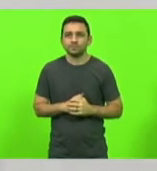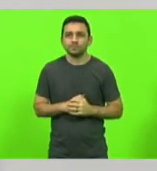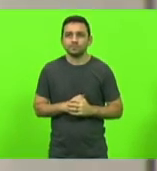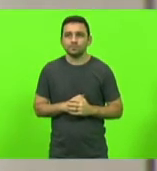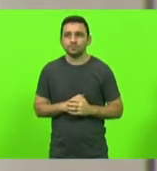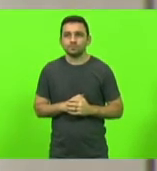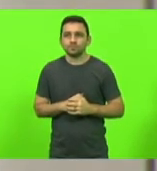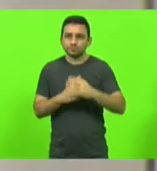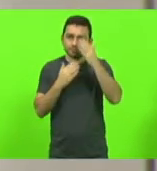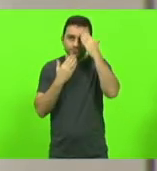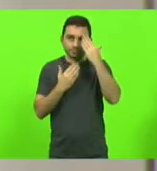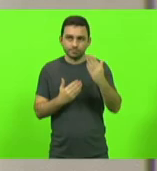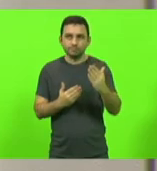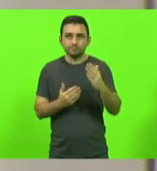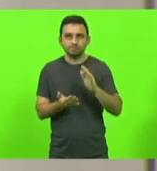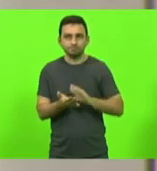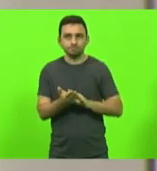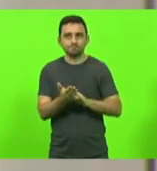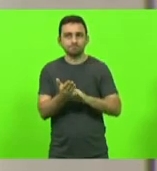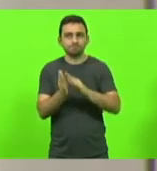Obrigado e parabéns aí pelo projeto.